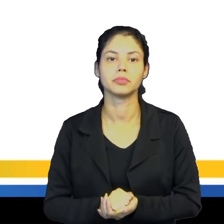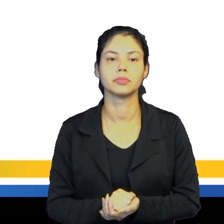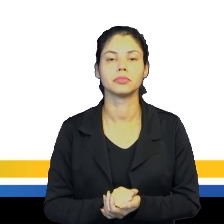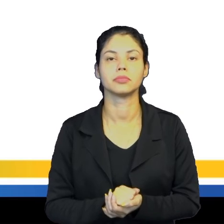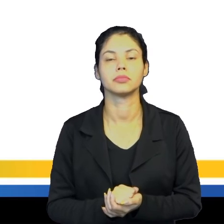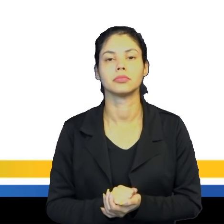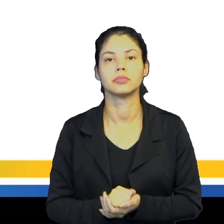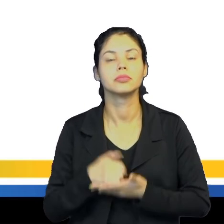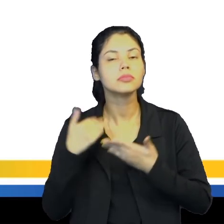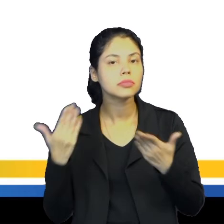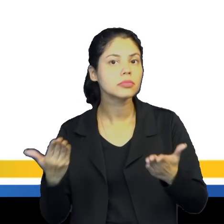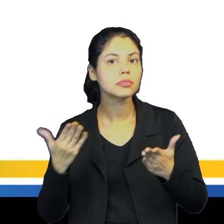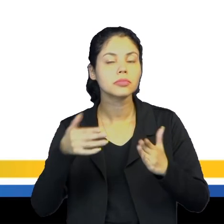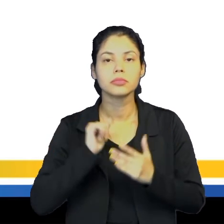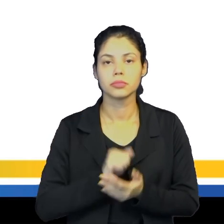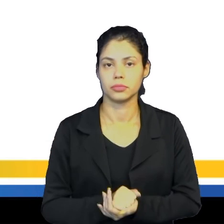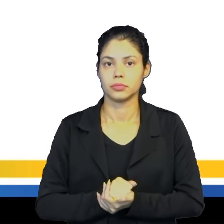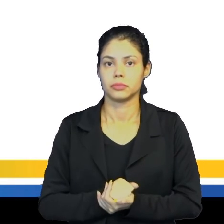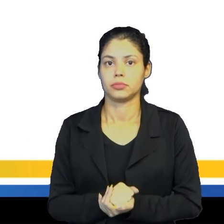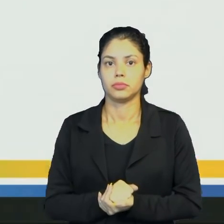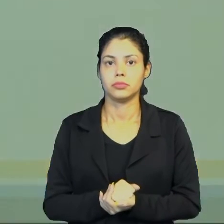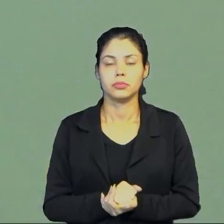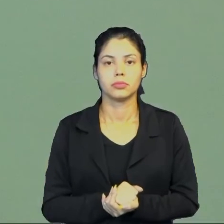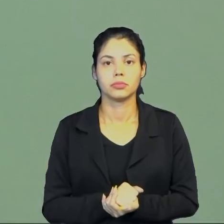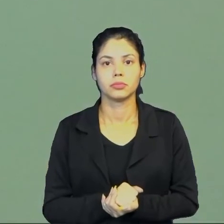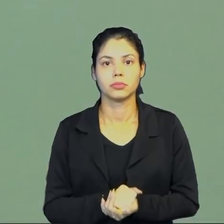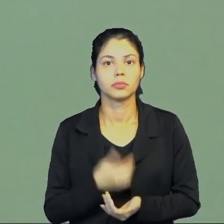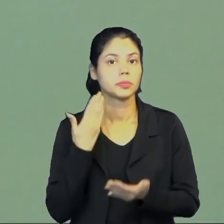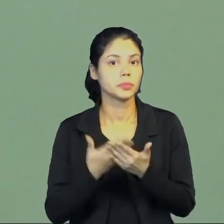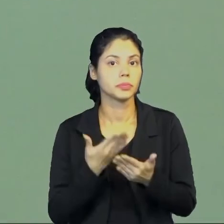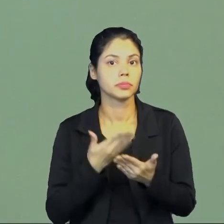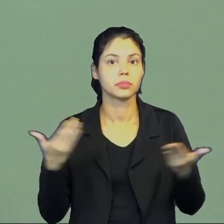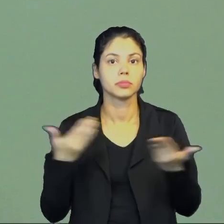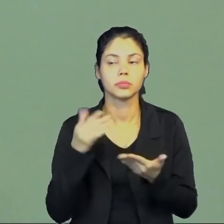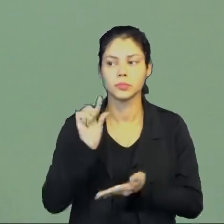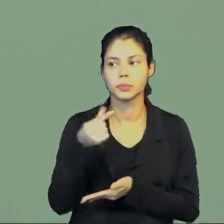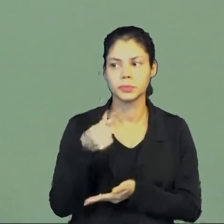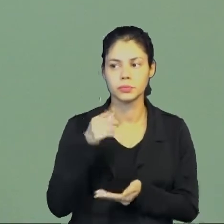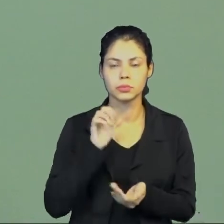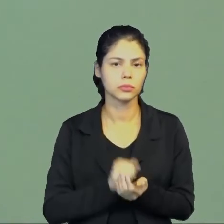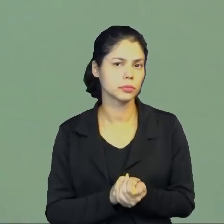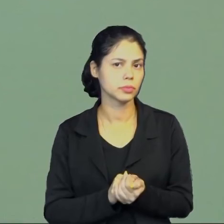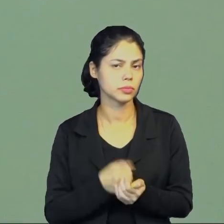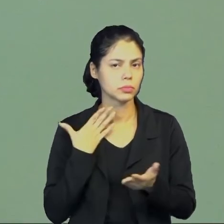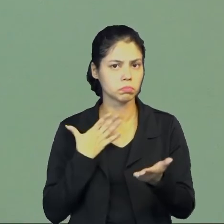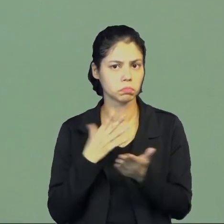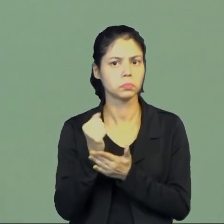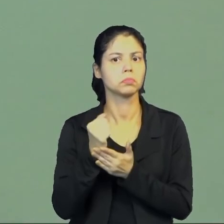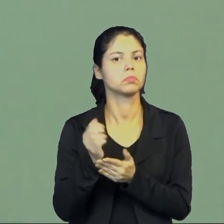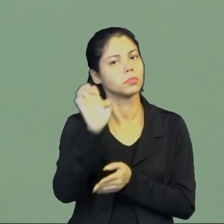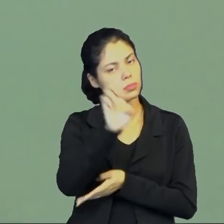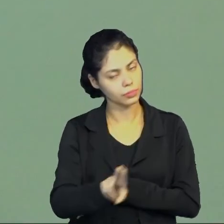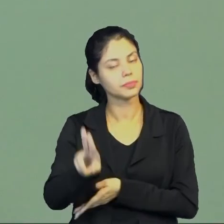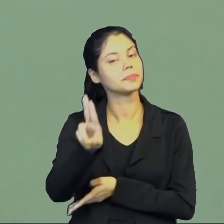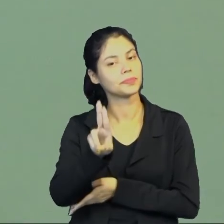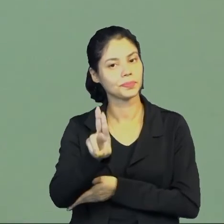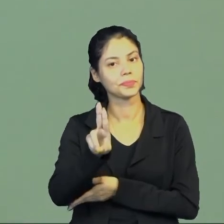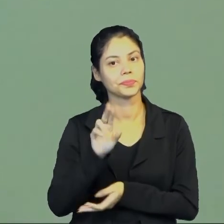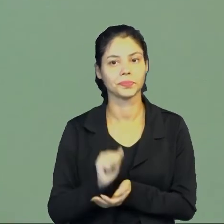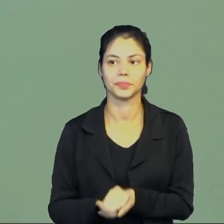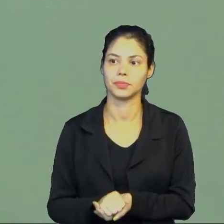Guanahane. Então a gente estudou hoje um pouquinho, né, sobre a conquista europeia